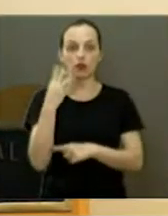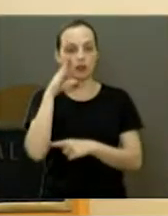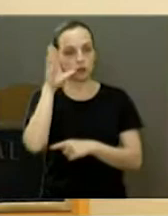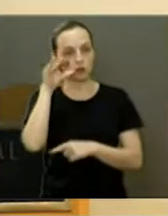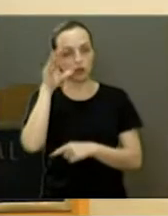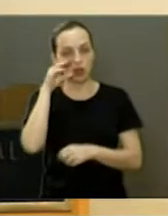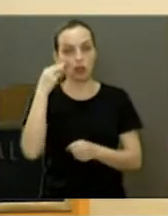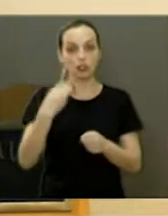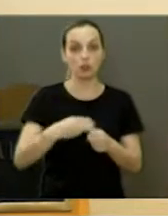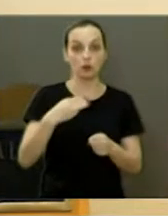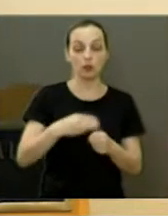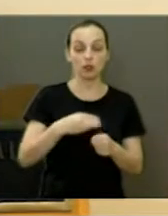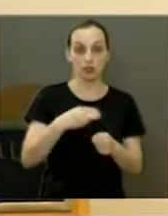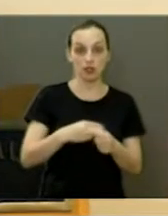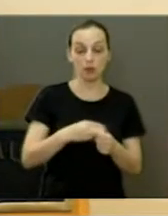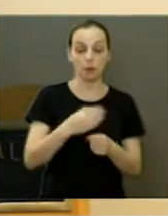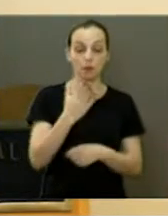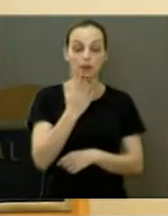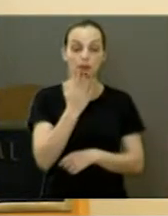alimentação